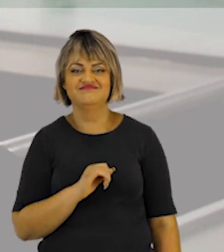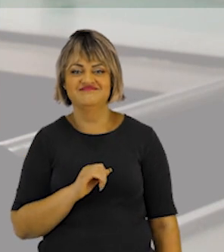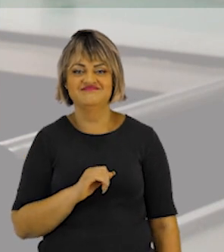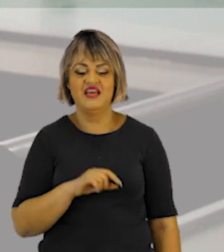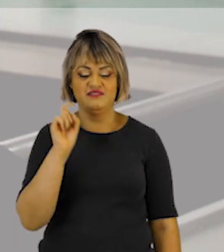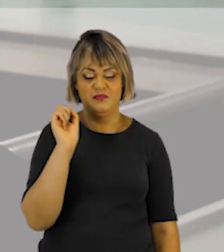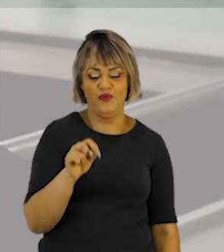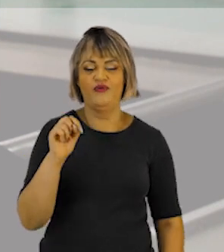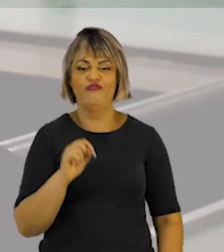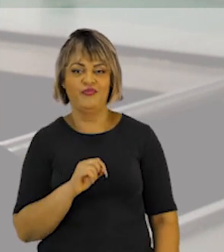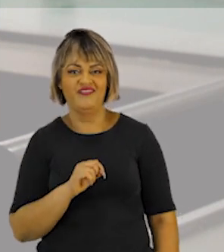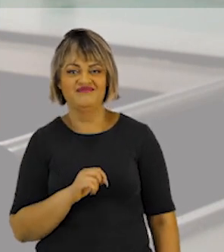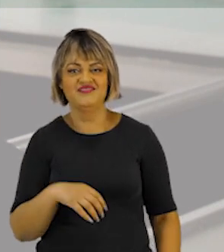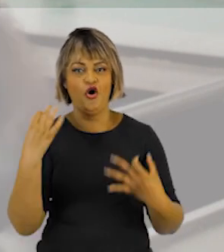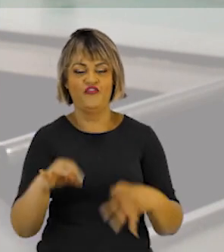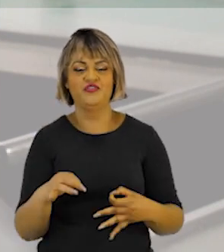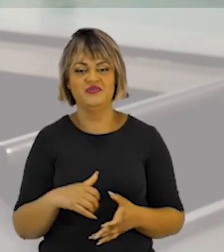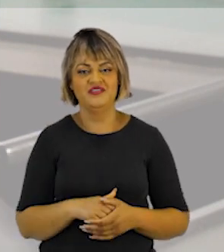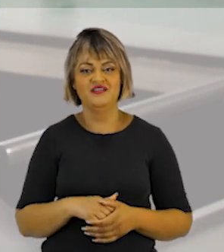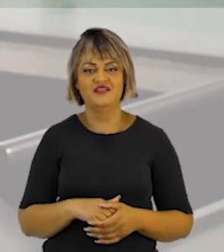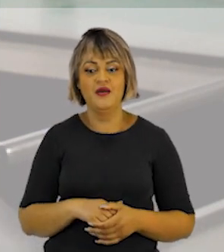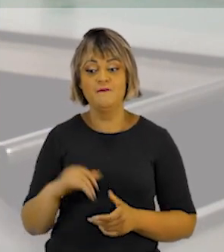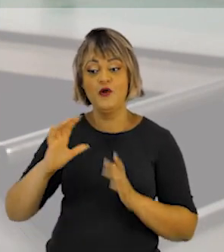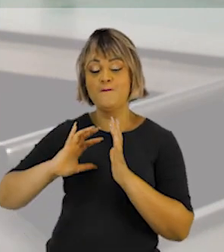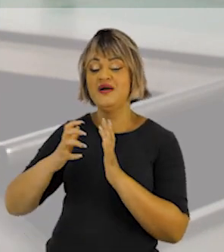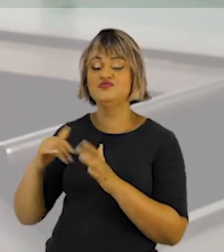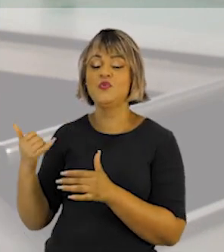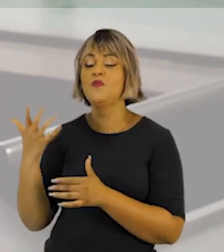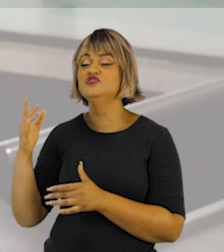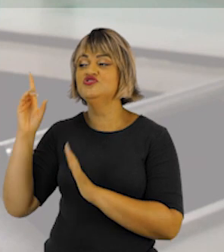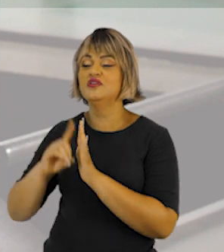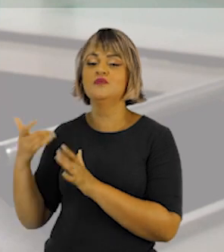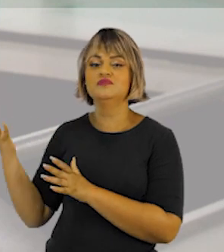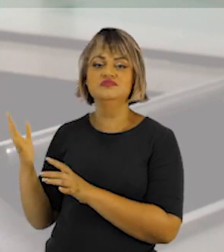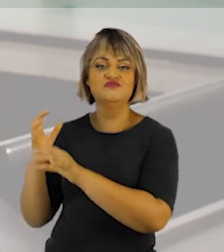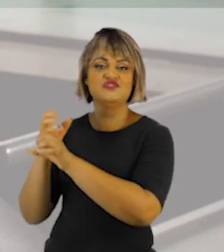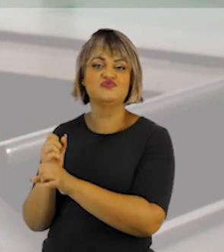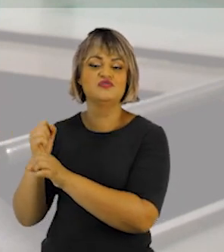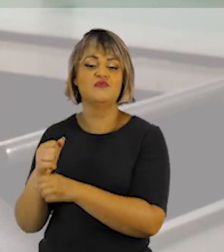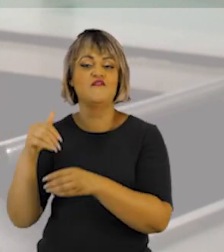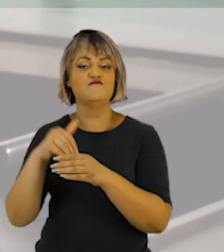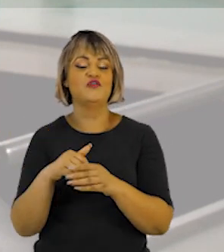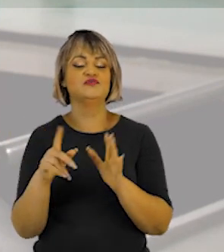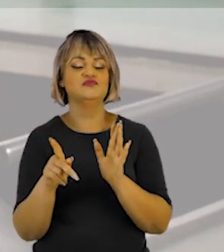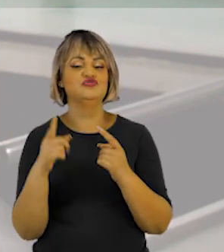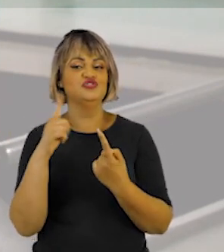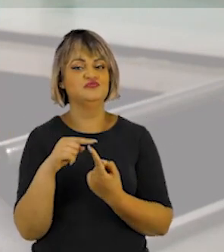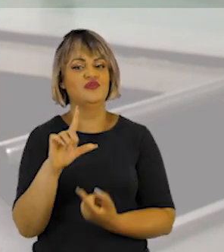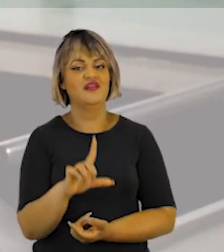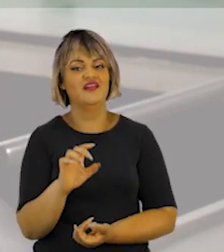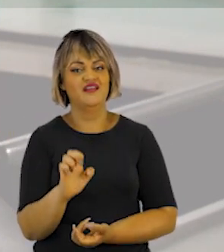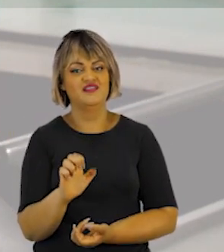99. Esse voto é válido? É porque para a conta de saber quantas cadeiras o partido vai ter, você vai somar esses votos de legenda